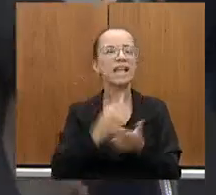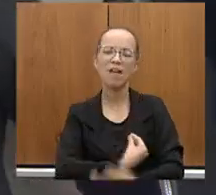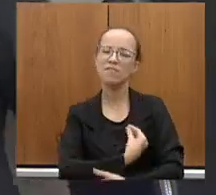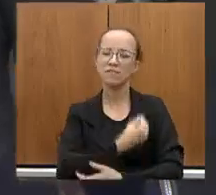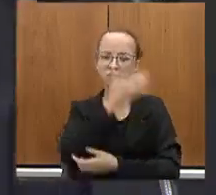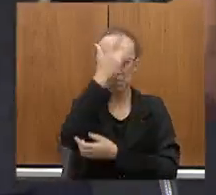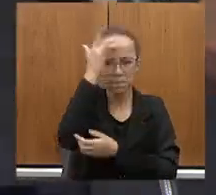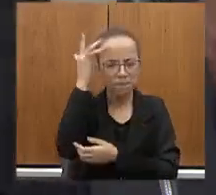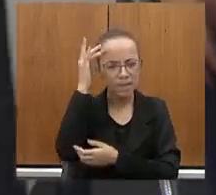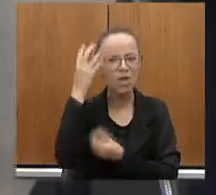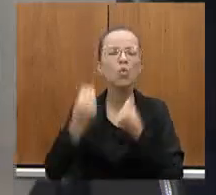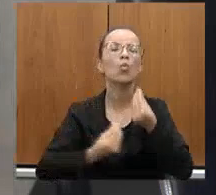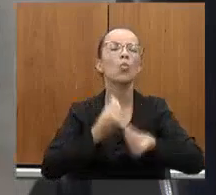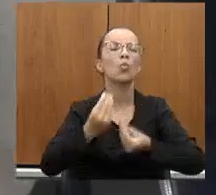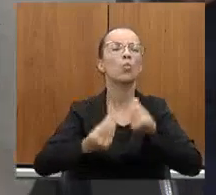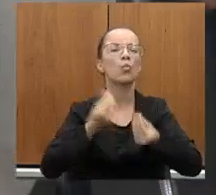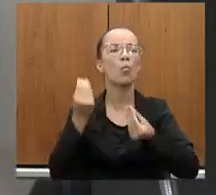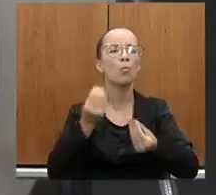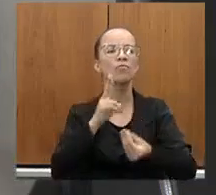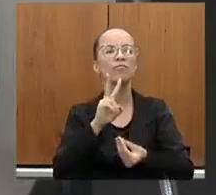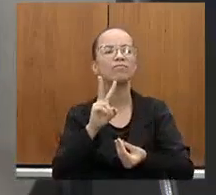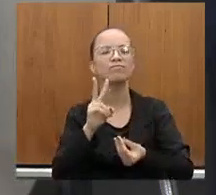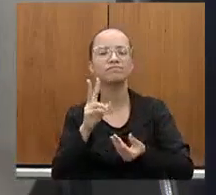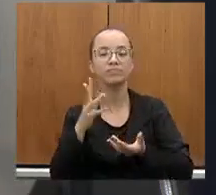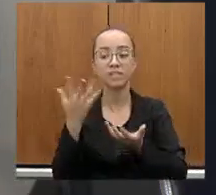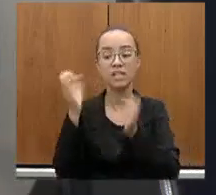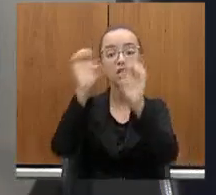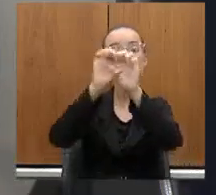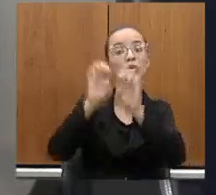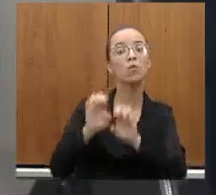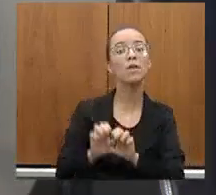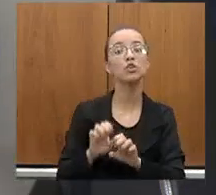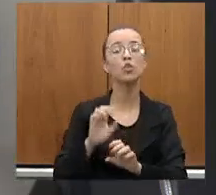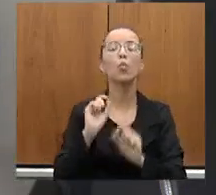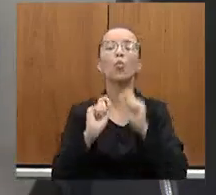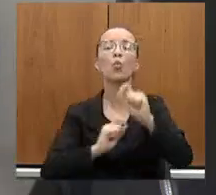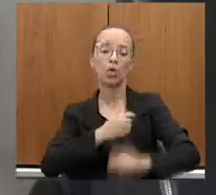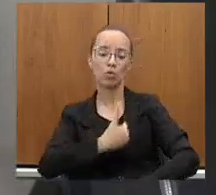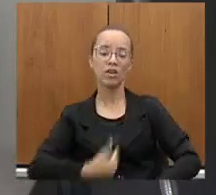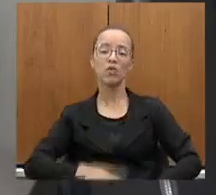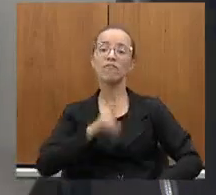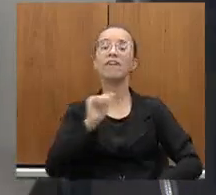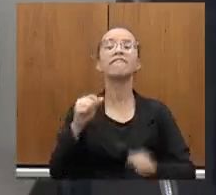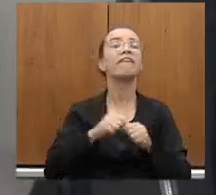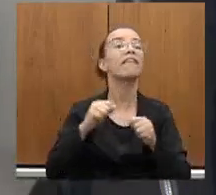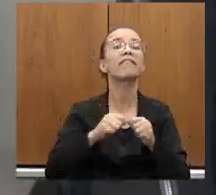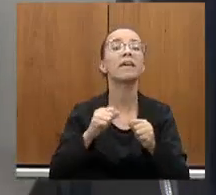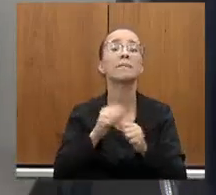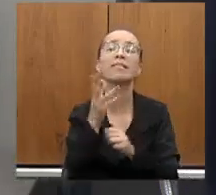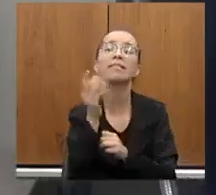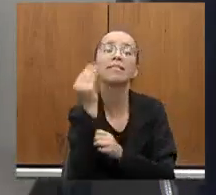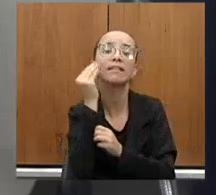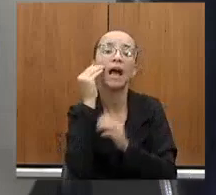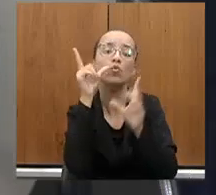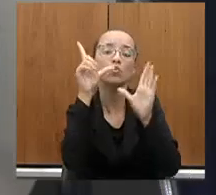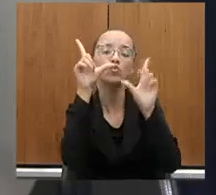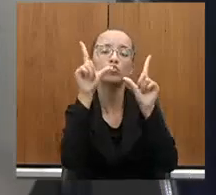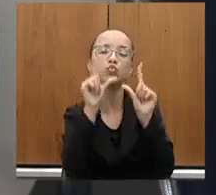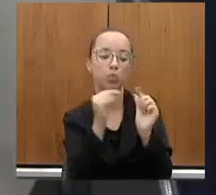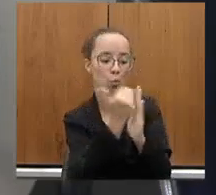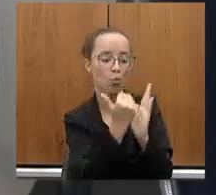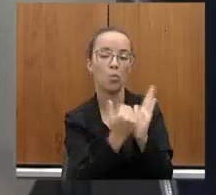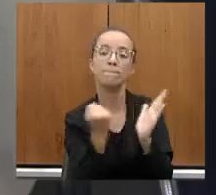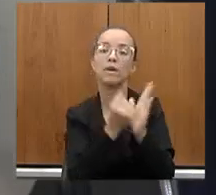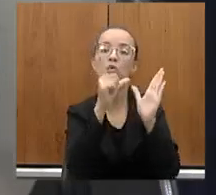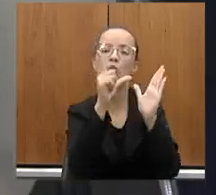pessoas e como isso será impactado estruturalmente? O o governo vai fazer para mitigar esses impactos? Tem impactos que podem ser mitigados?